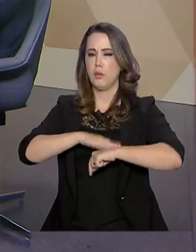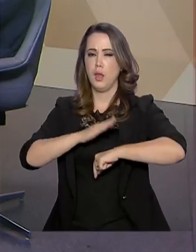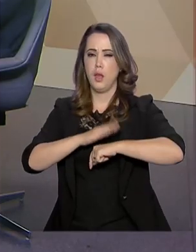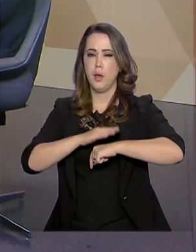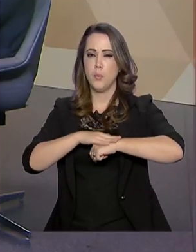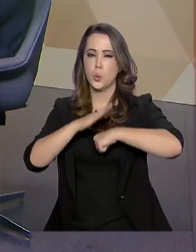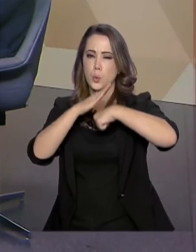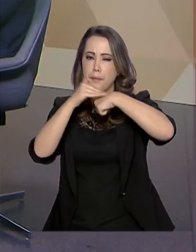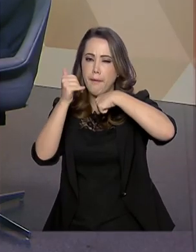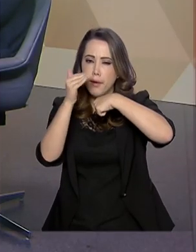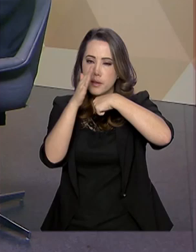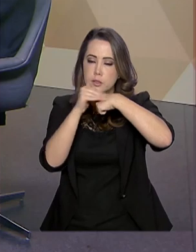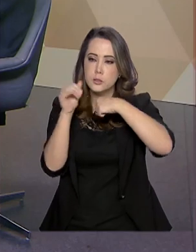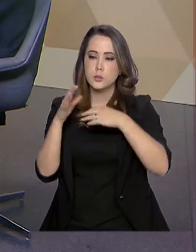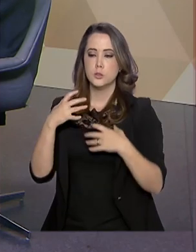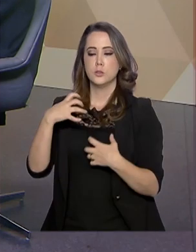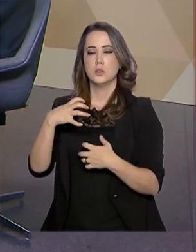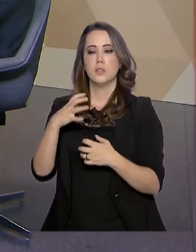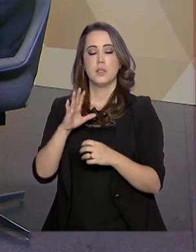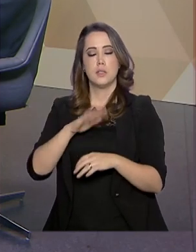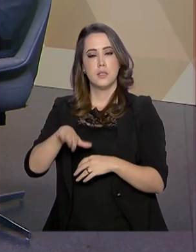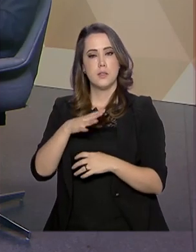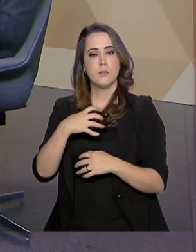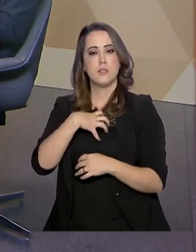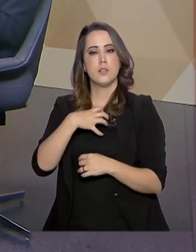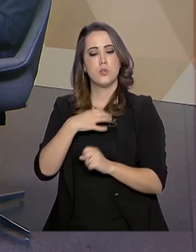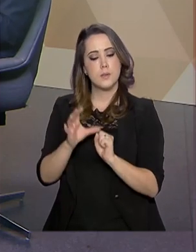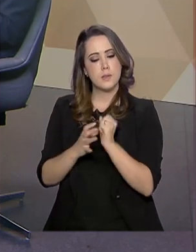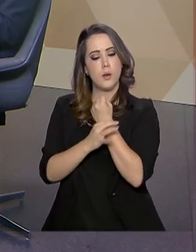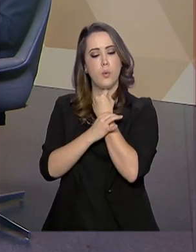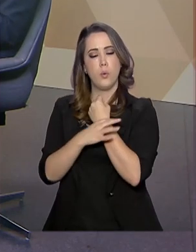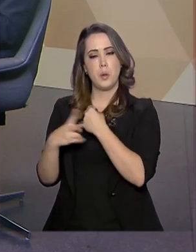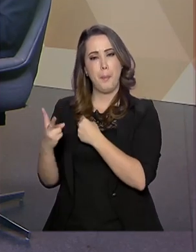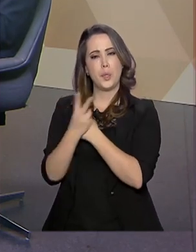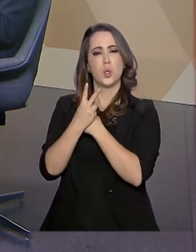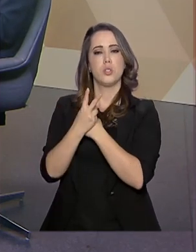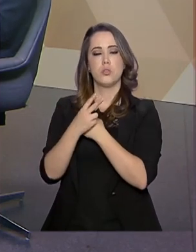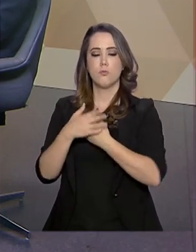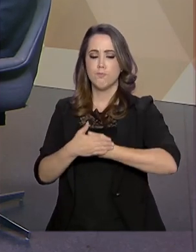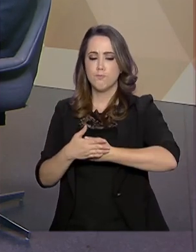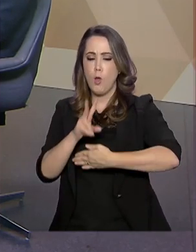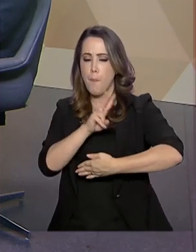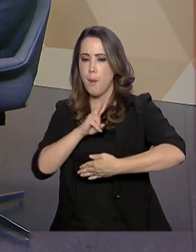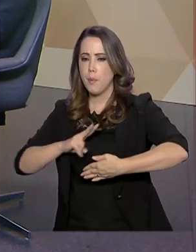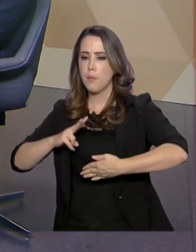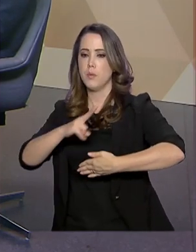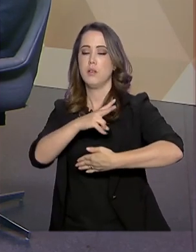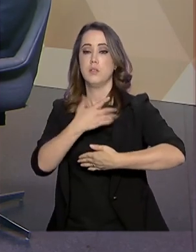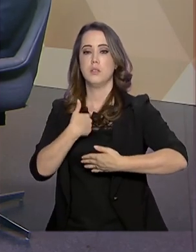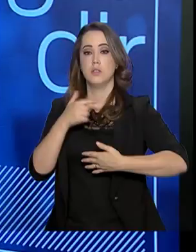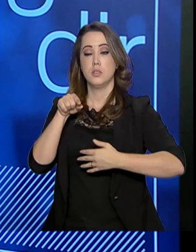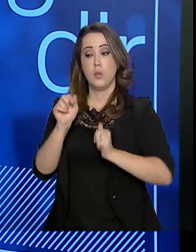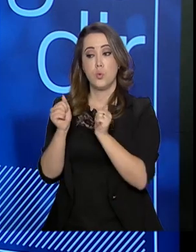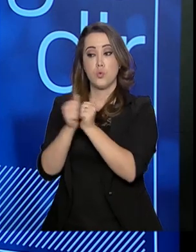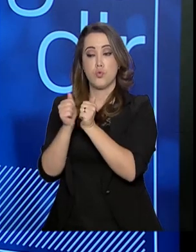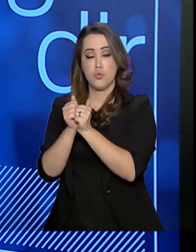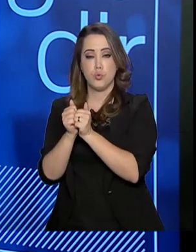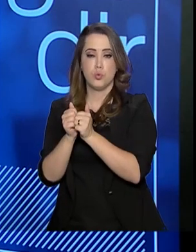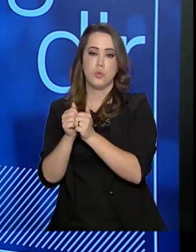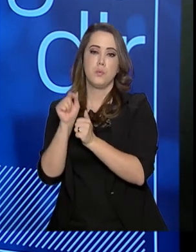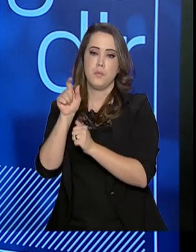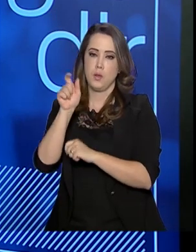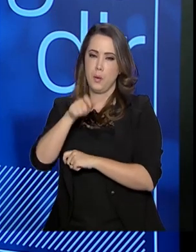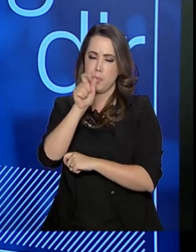criança se sente segura, se sente protegida. E ela ali, ela se dedica, ela está junto com o seu